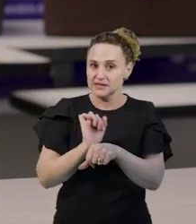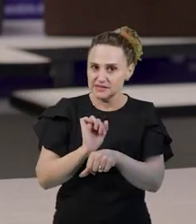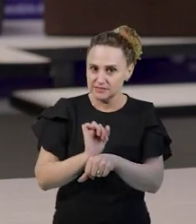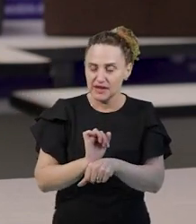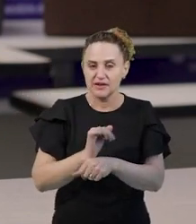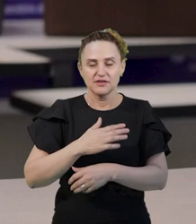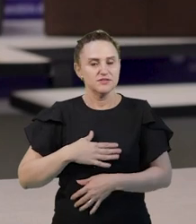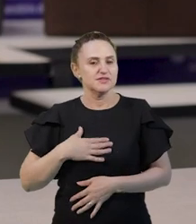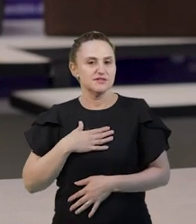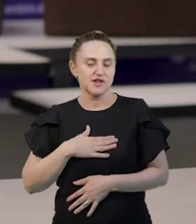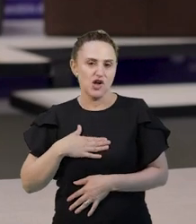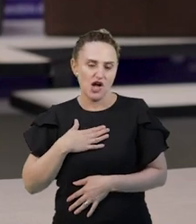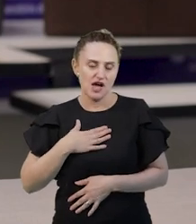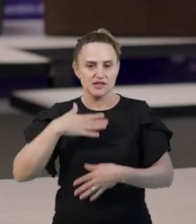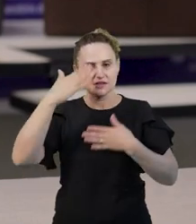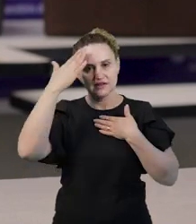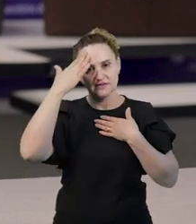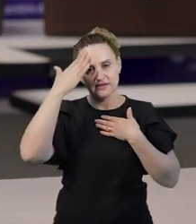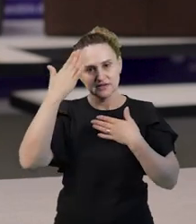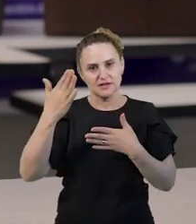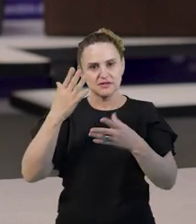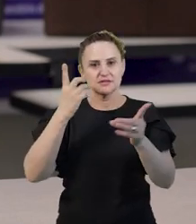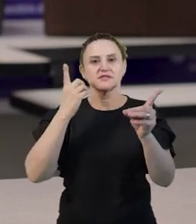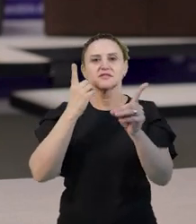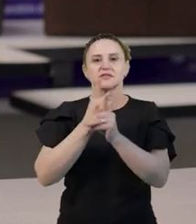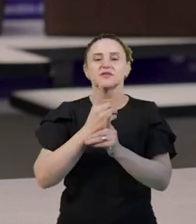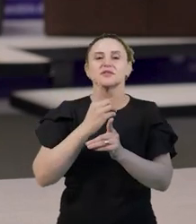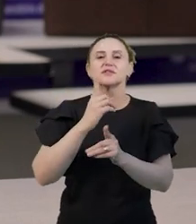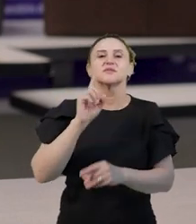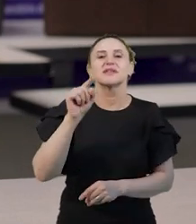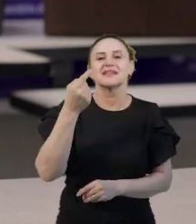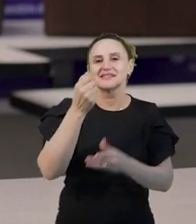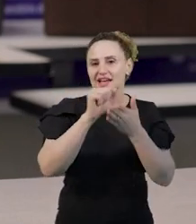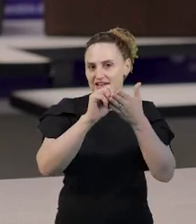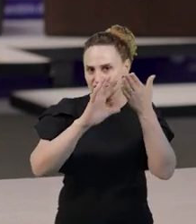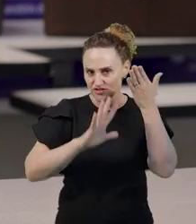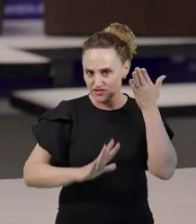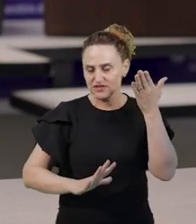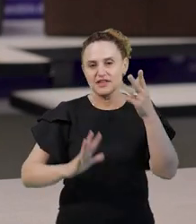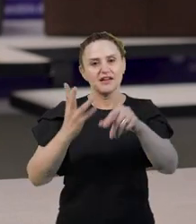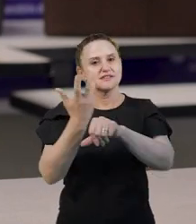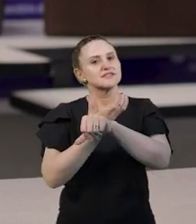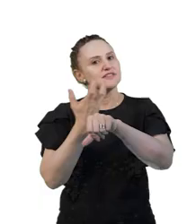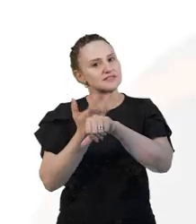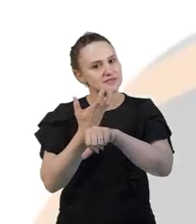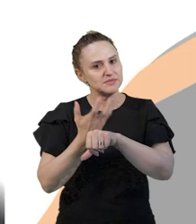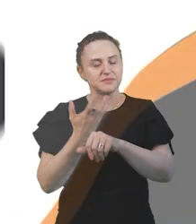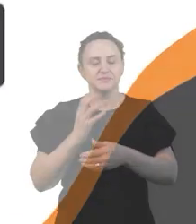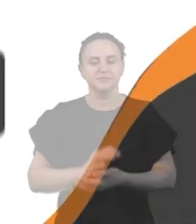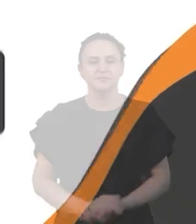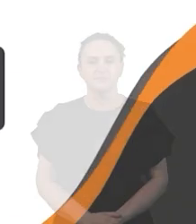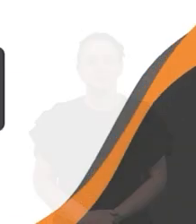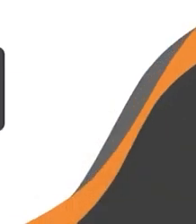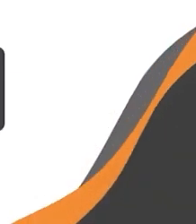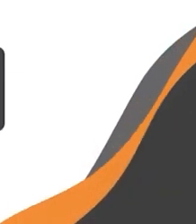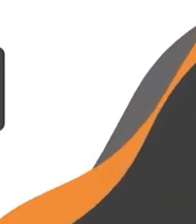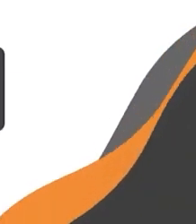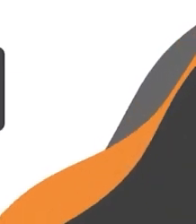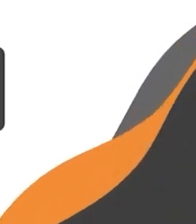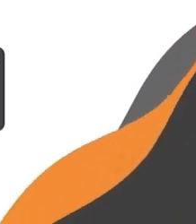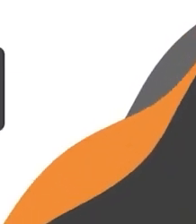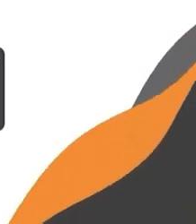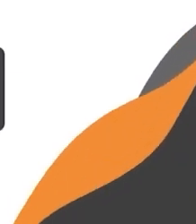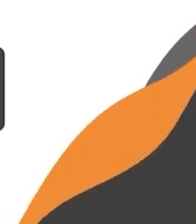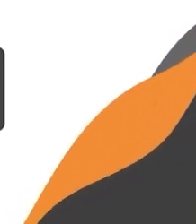tenham gostado, muito obrigada e nos encontramos nas atividades da nossa disciplina. Música